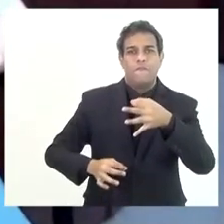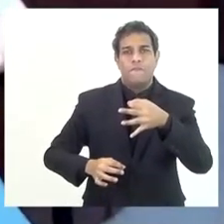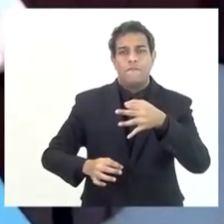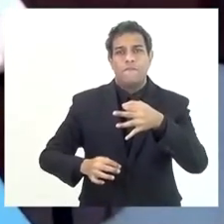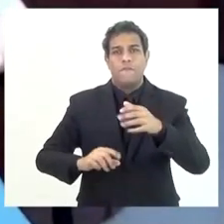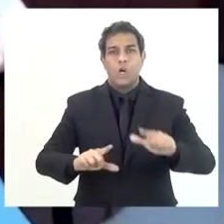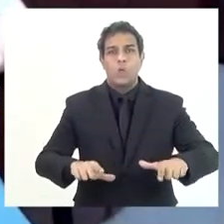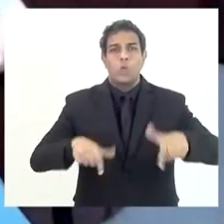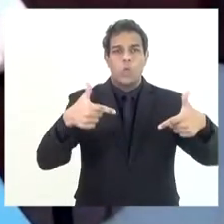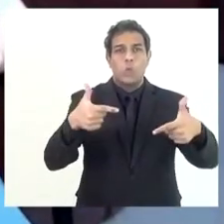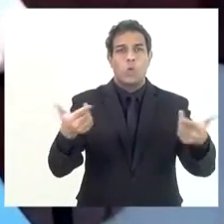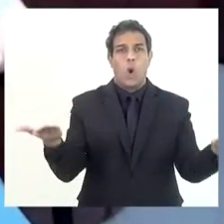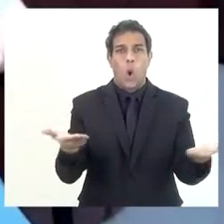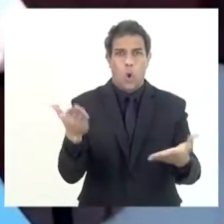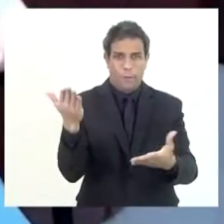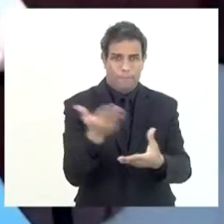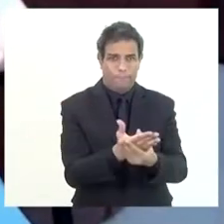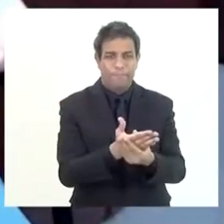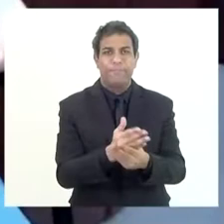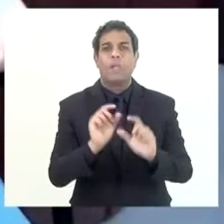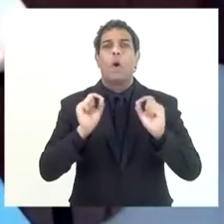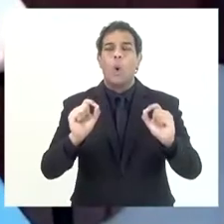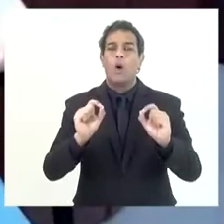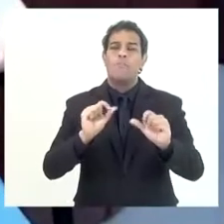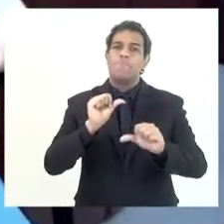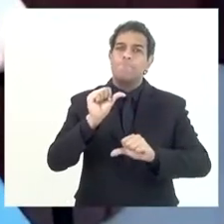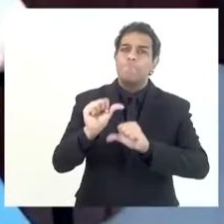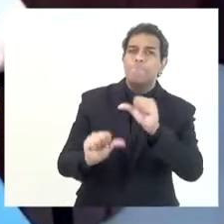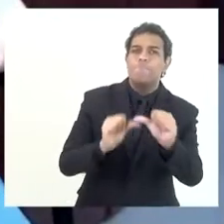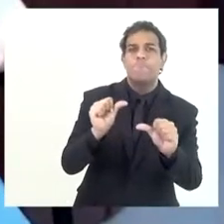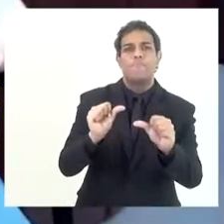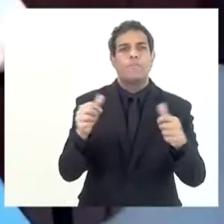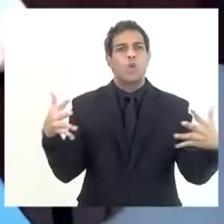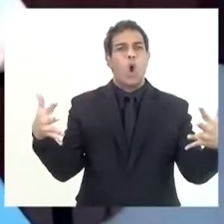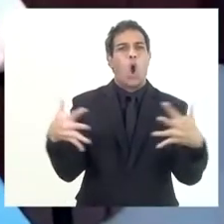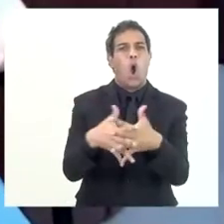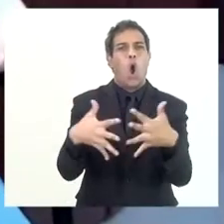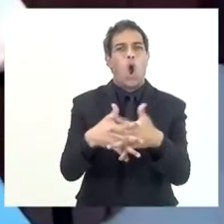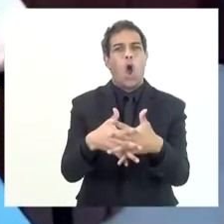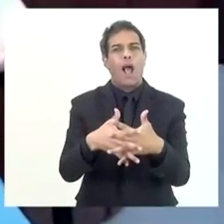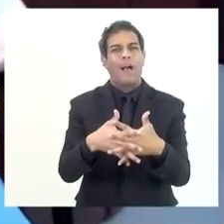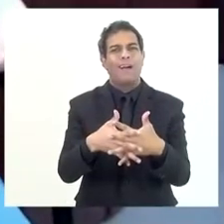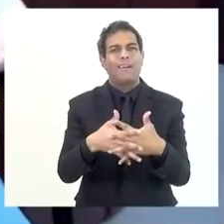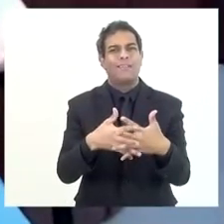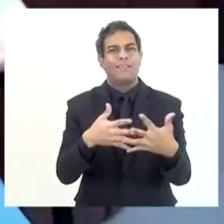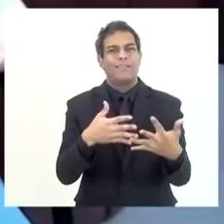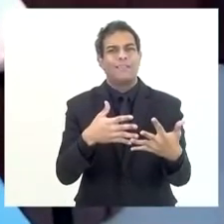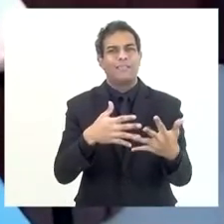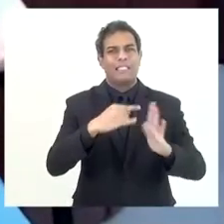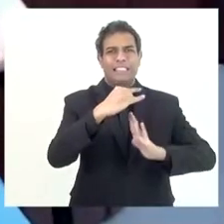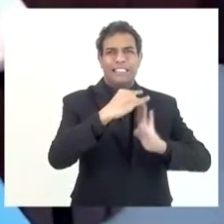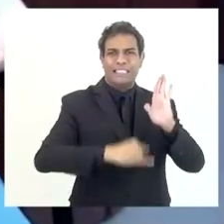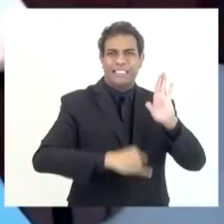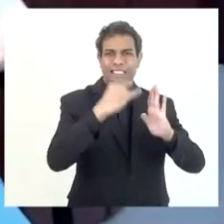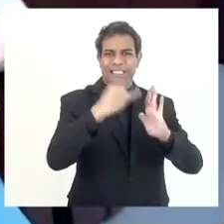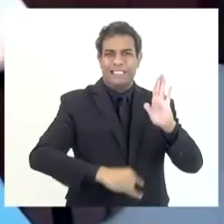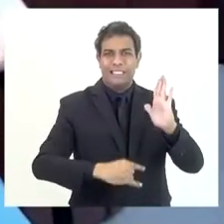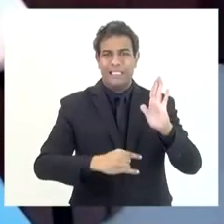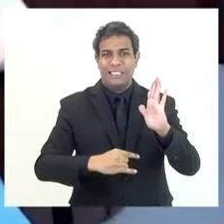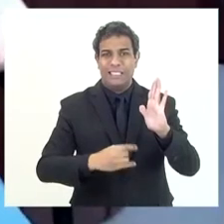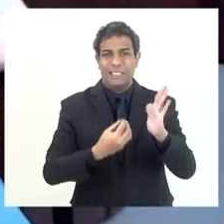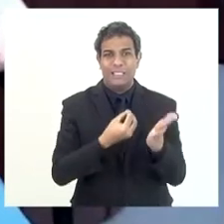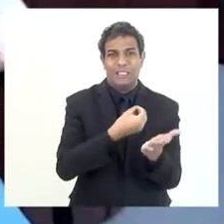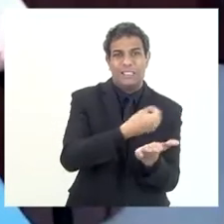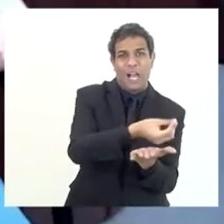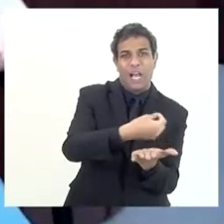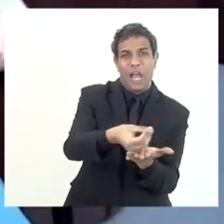infração como está hoje, e isso possa gerar uma certa confusão de que as receitas não vão para os lugares